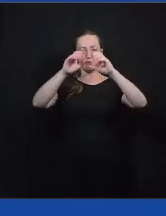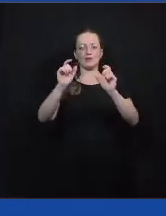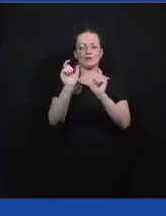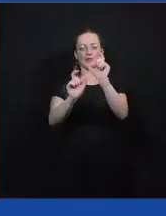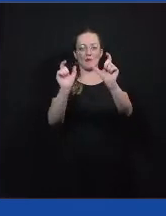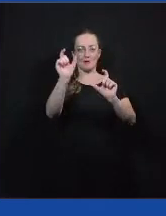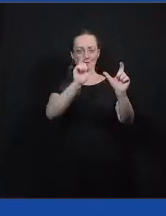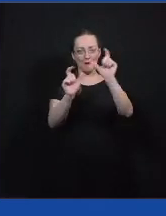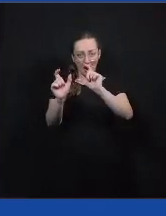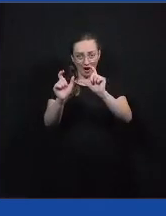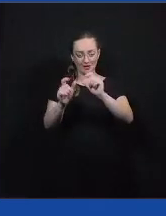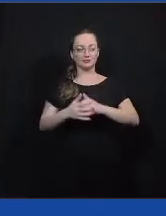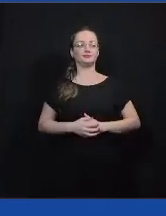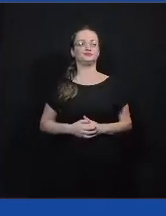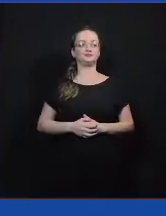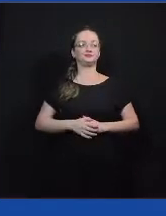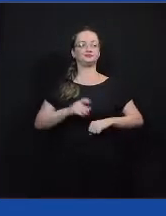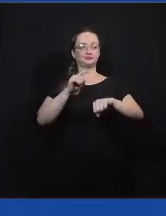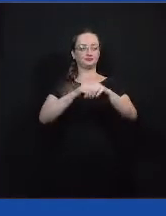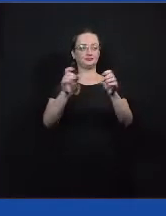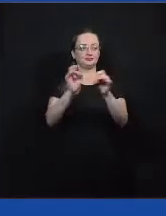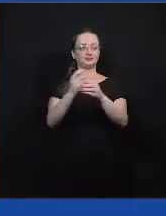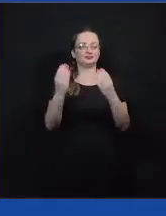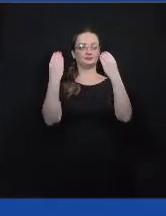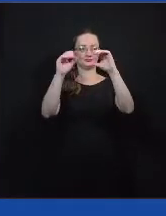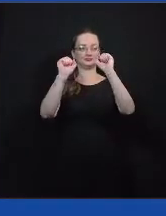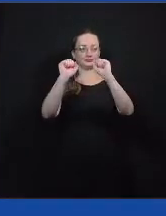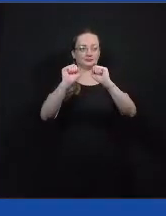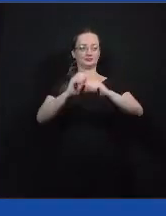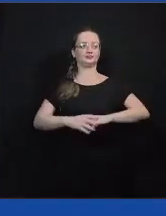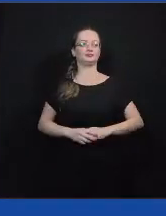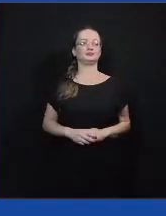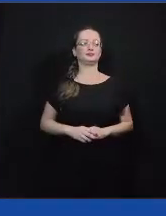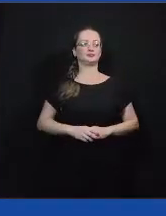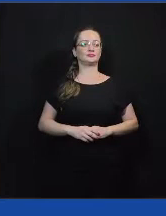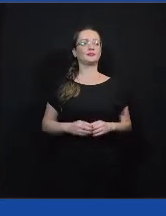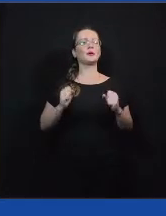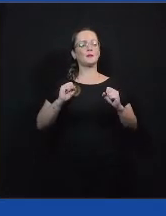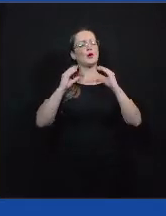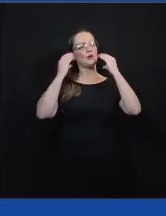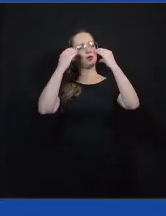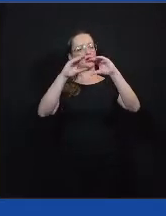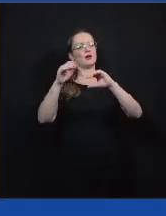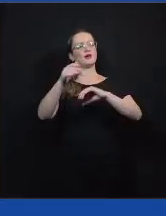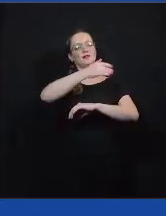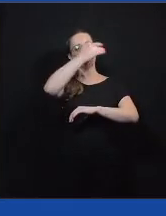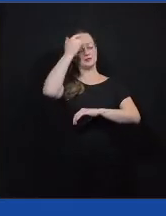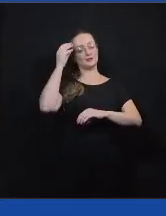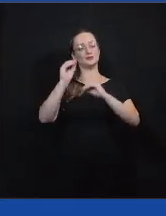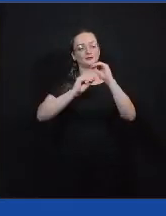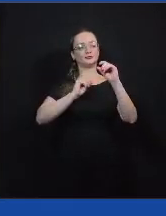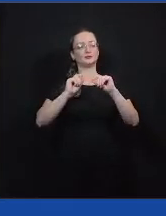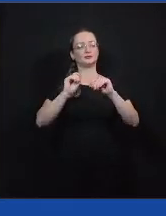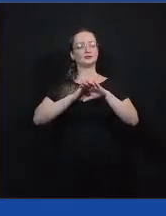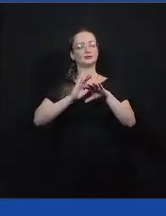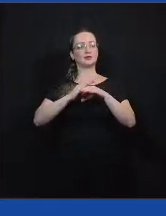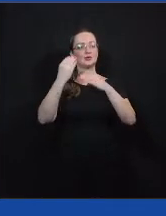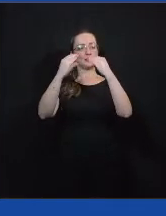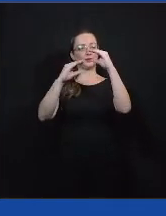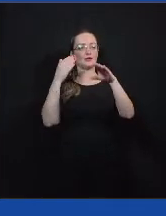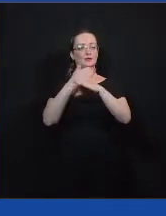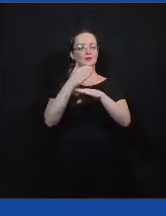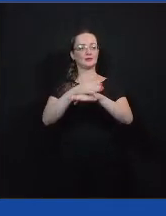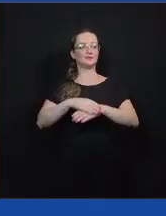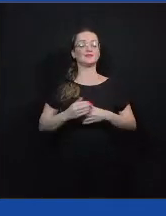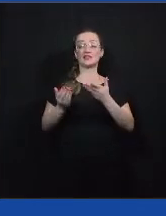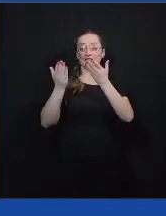pronto. A hora que você conseguir, bota o que o pessoal colocou enquanto participação. Aí,